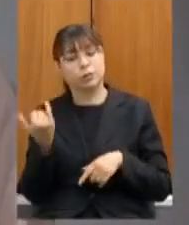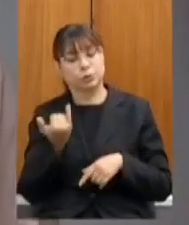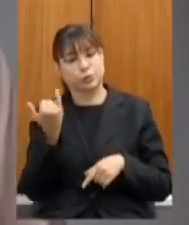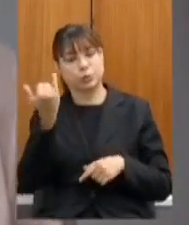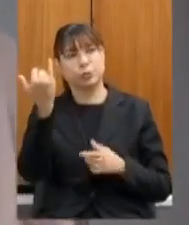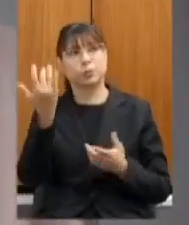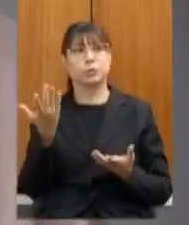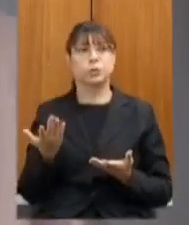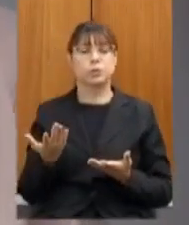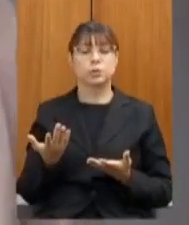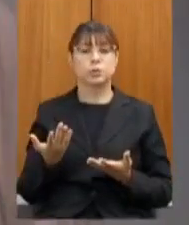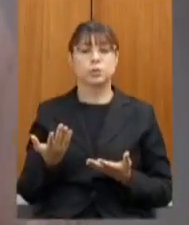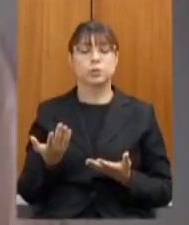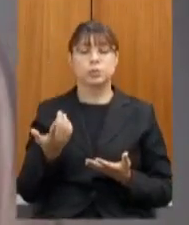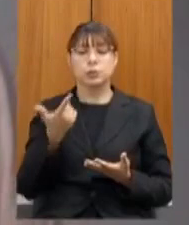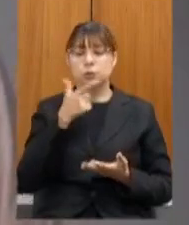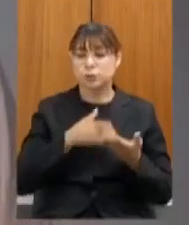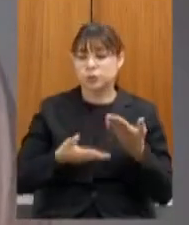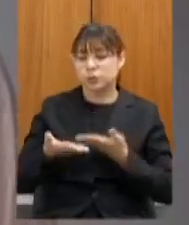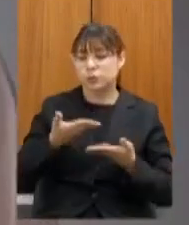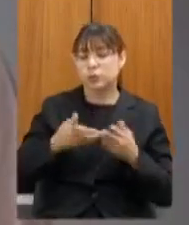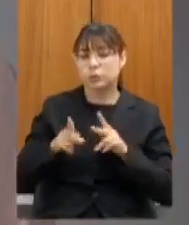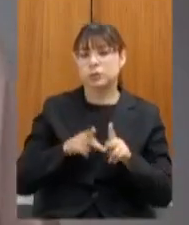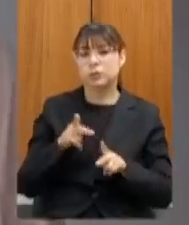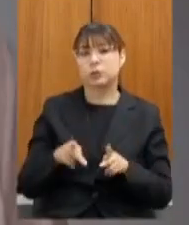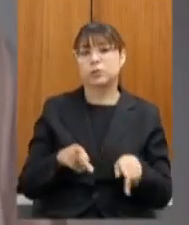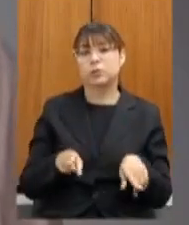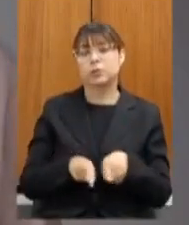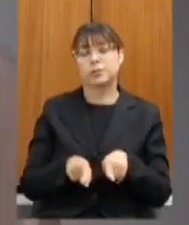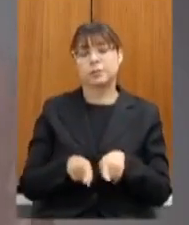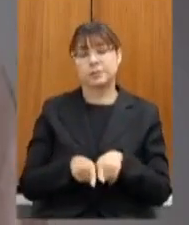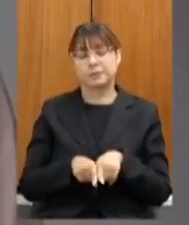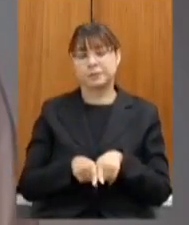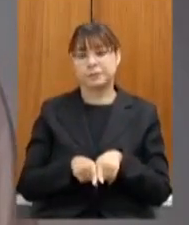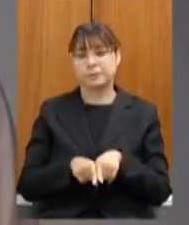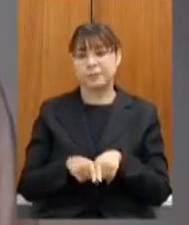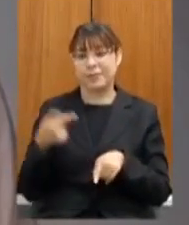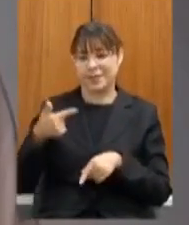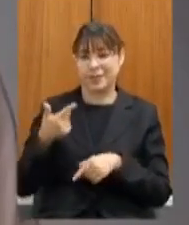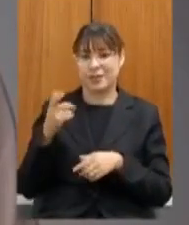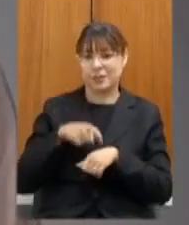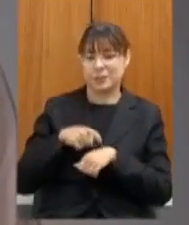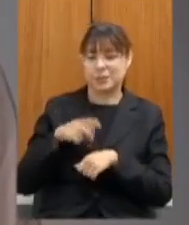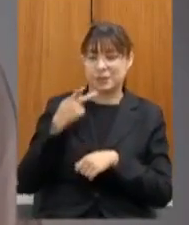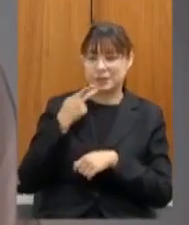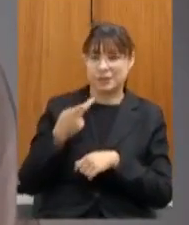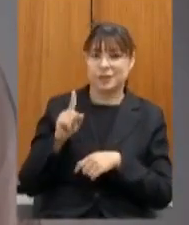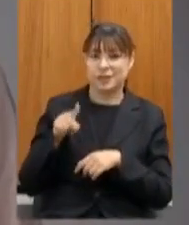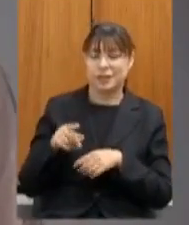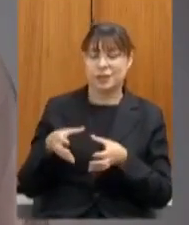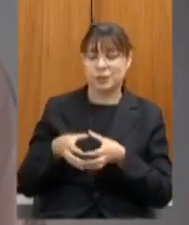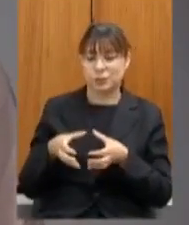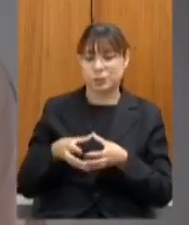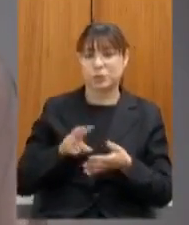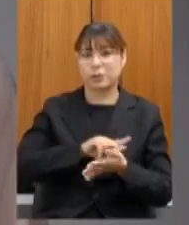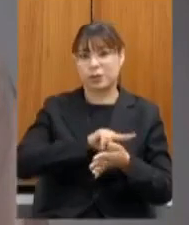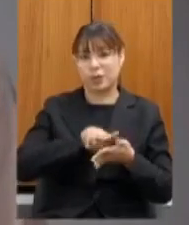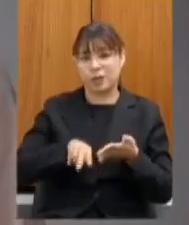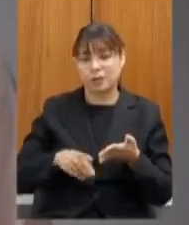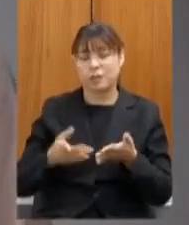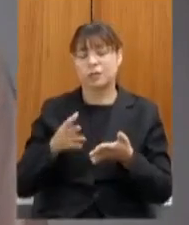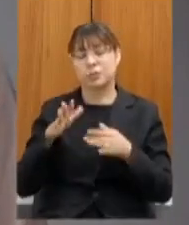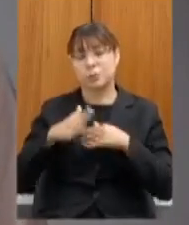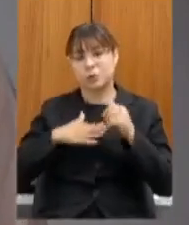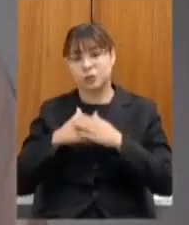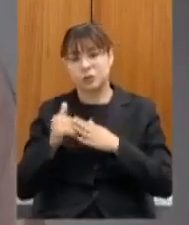garantir essa consulta a partir dessa segunda sugestão do senhor que é a criação desse grupo multidisciplinar digo que